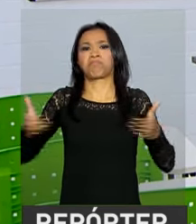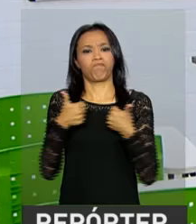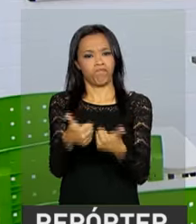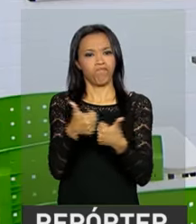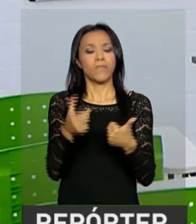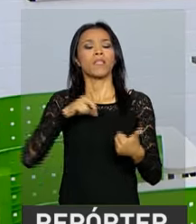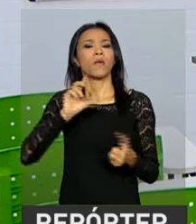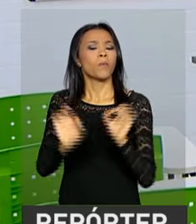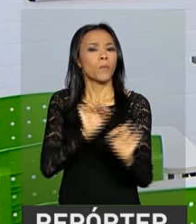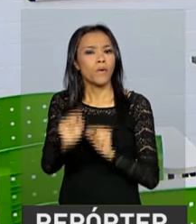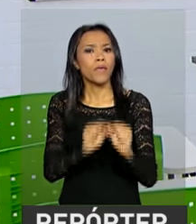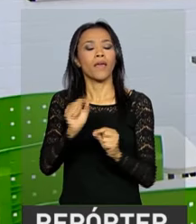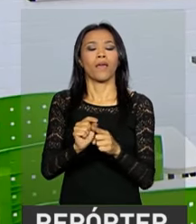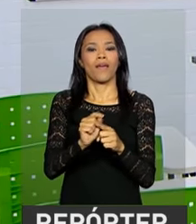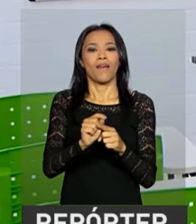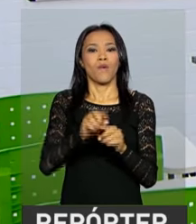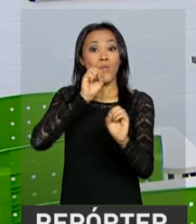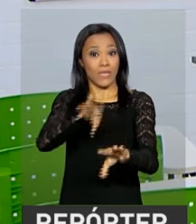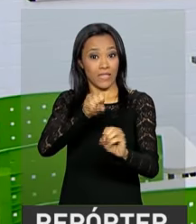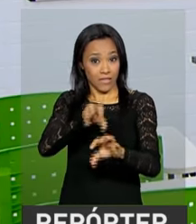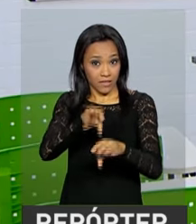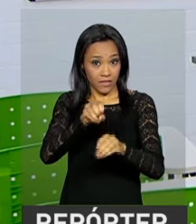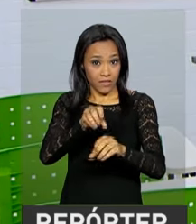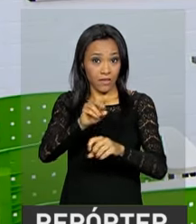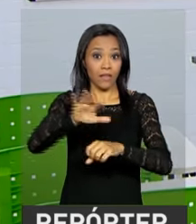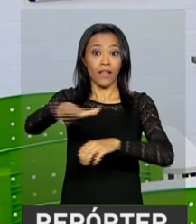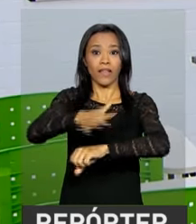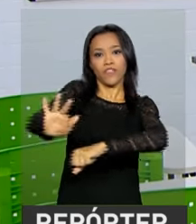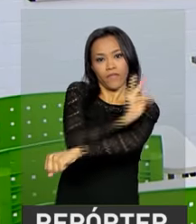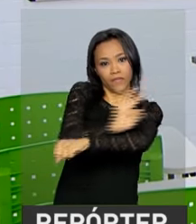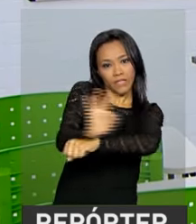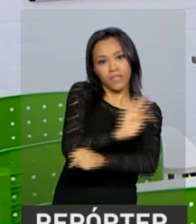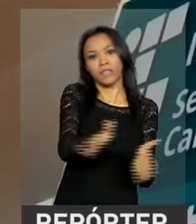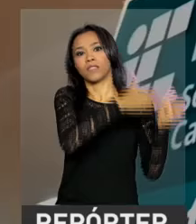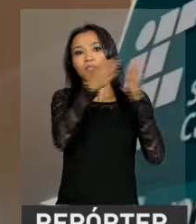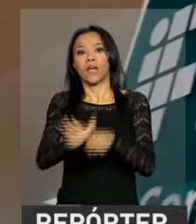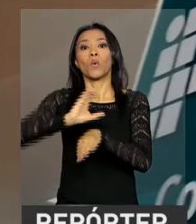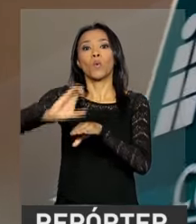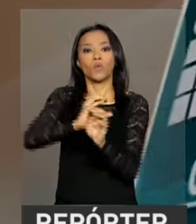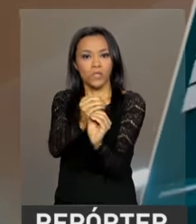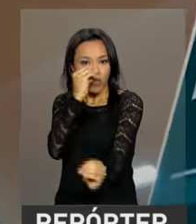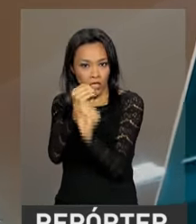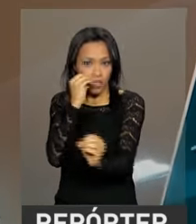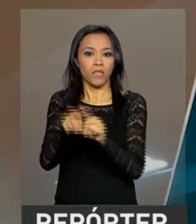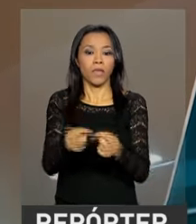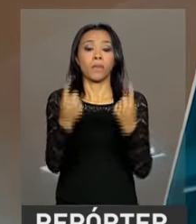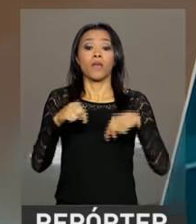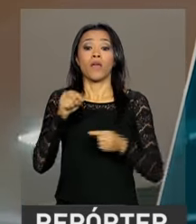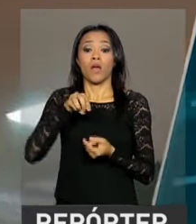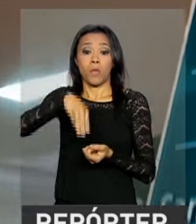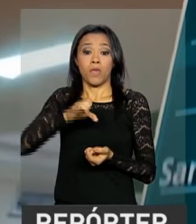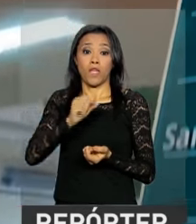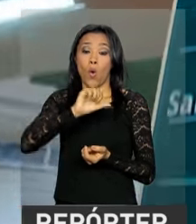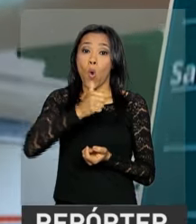a gente abrir o alicerciador em física, que já citei, no meio do ano, e também algumas engenharias. O Ministério da Educação já investiu 11